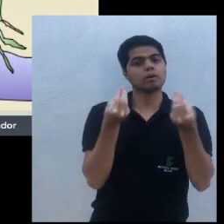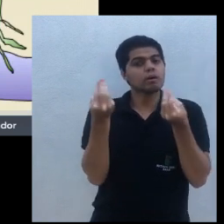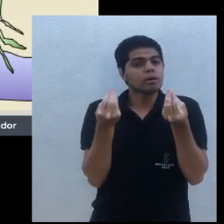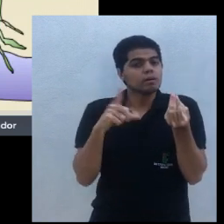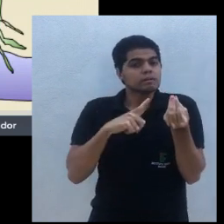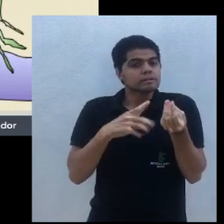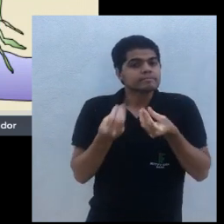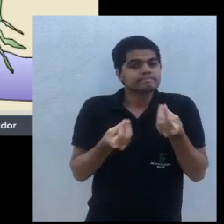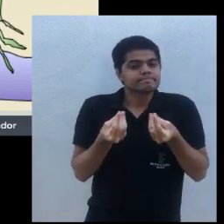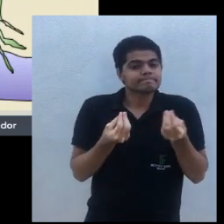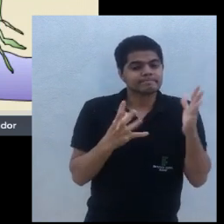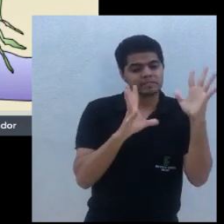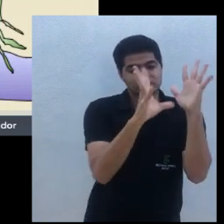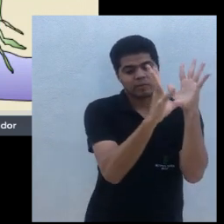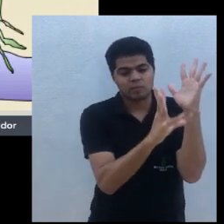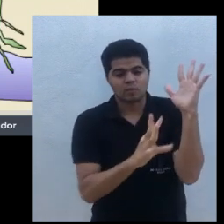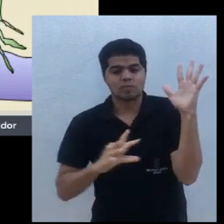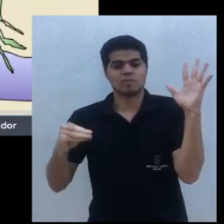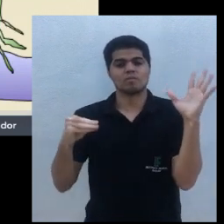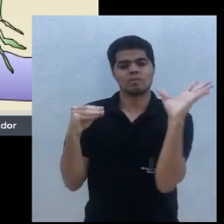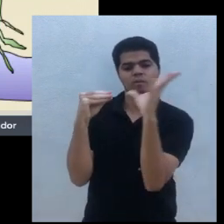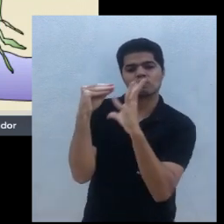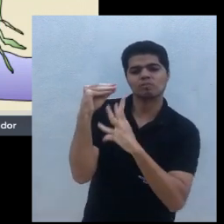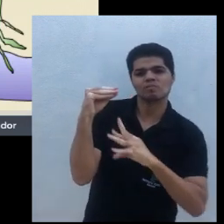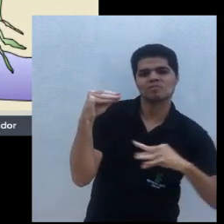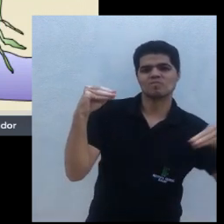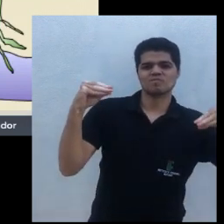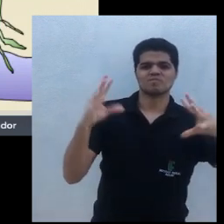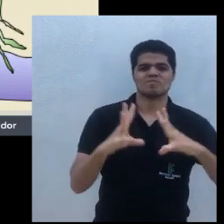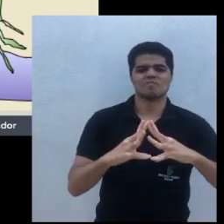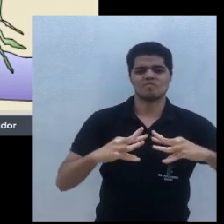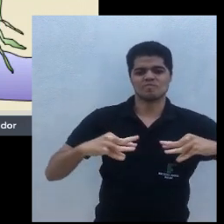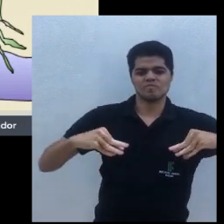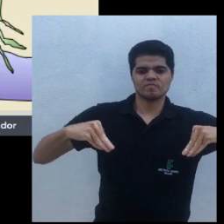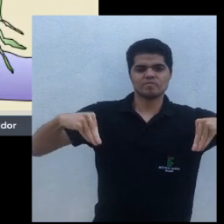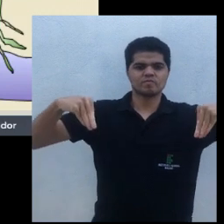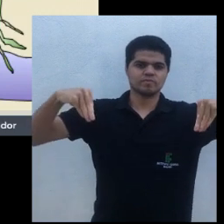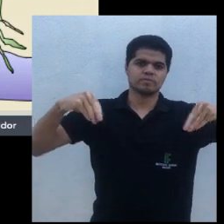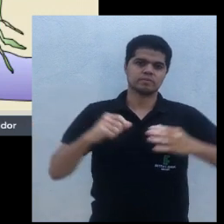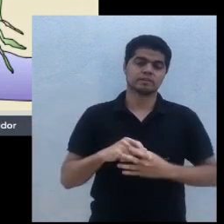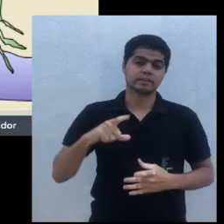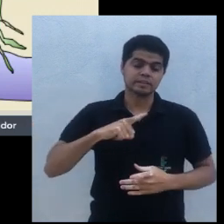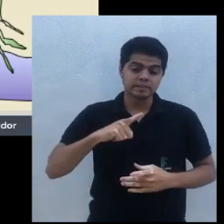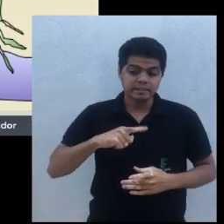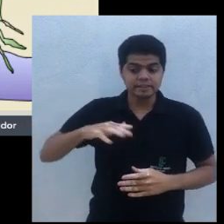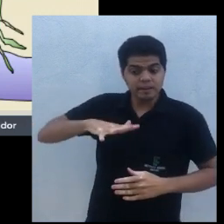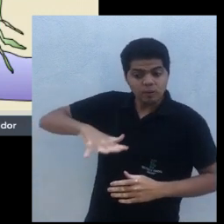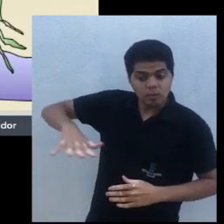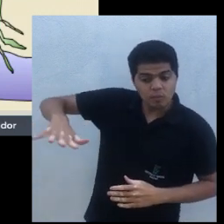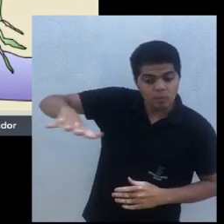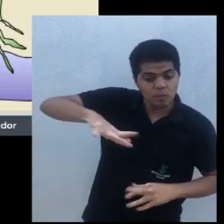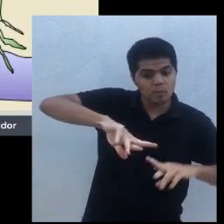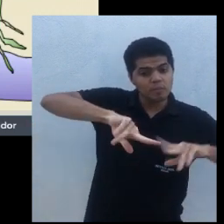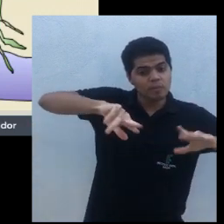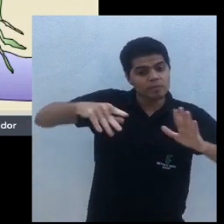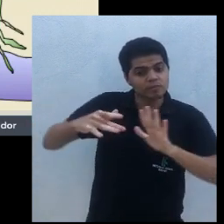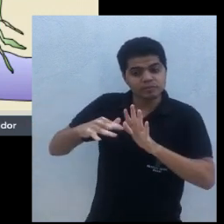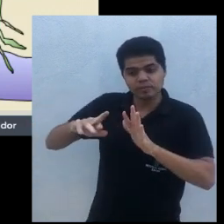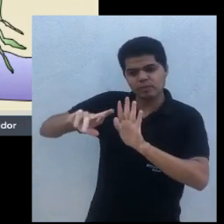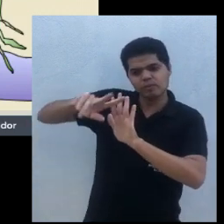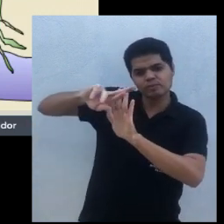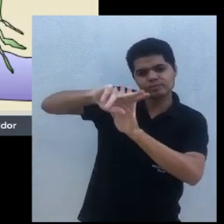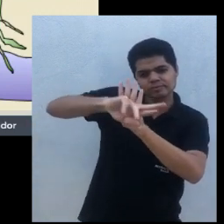entre si, cada uma vai tirar para ela o máximo ali, eu tenho que ter plantas ali junto dela que façam essa relação